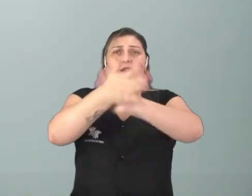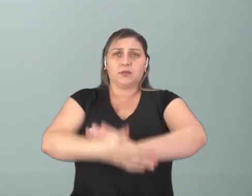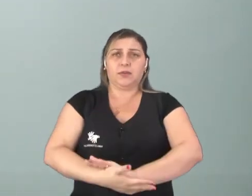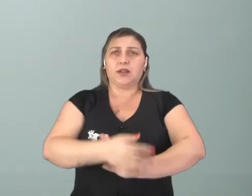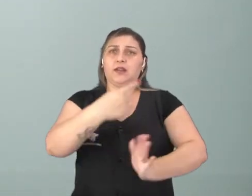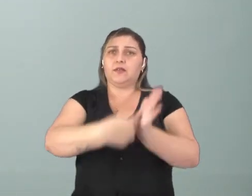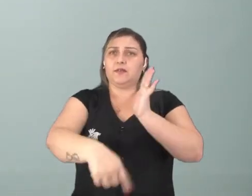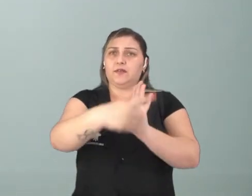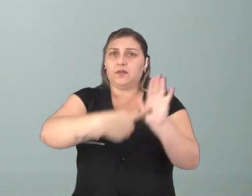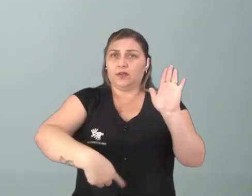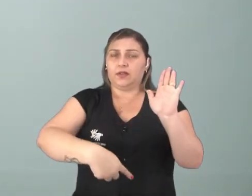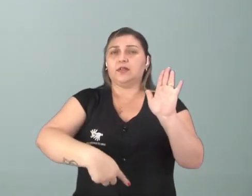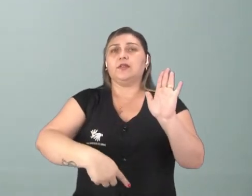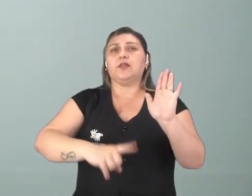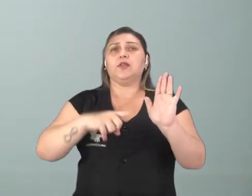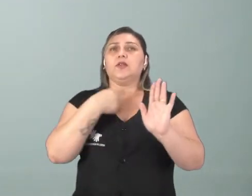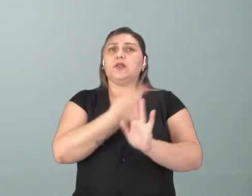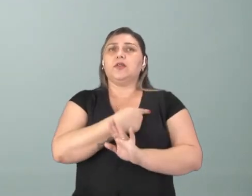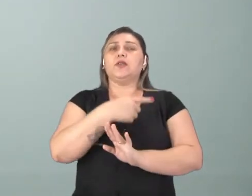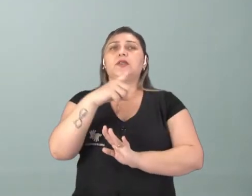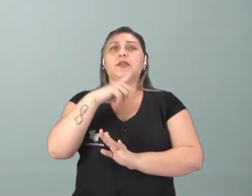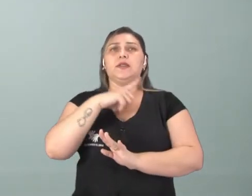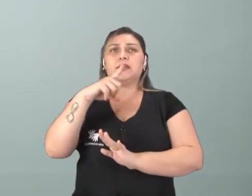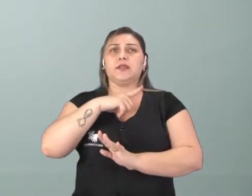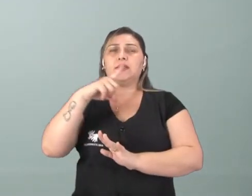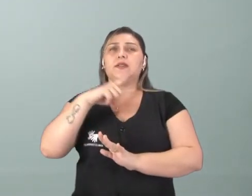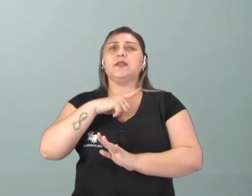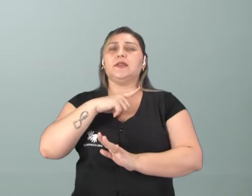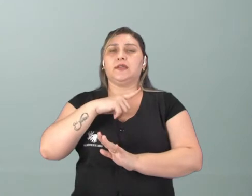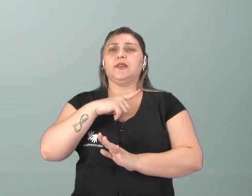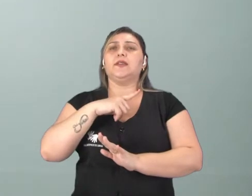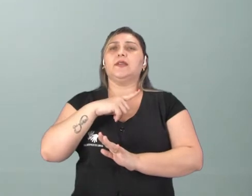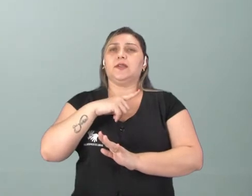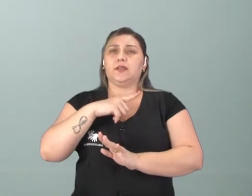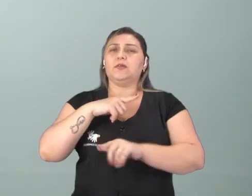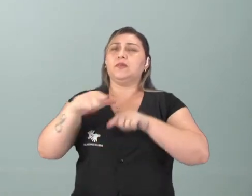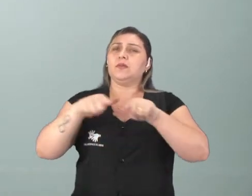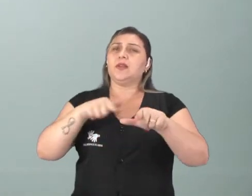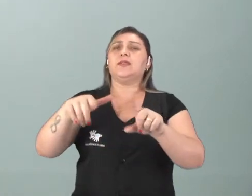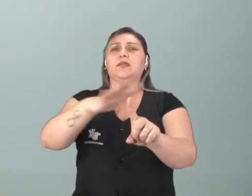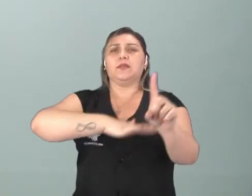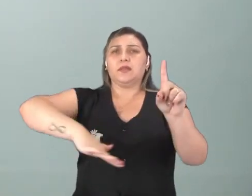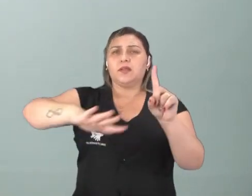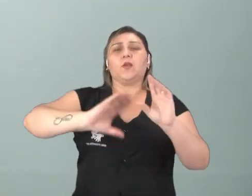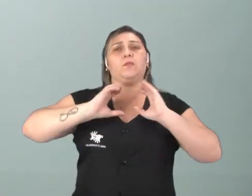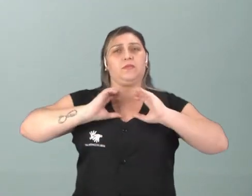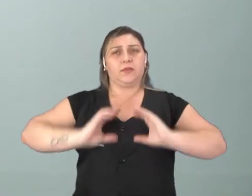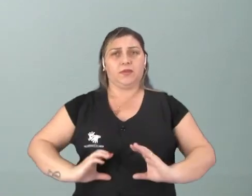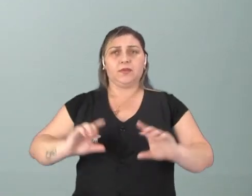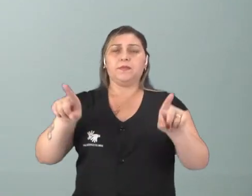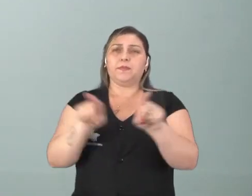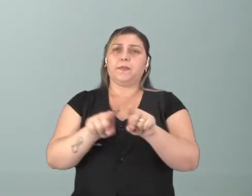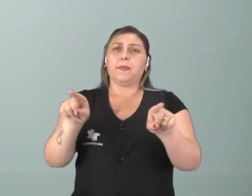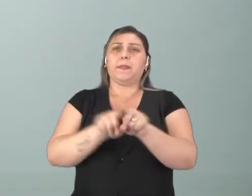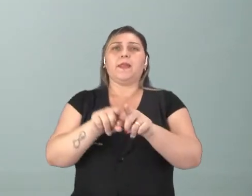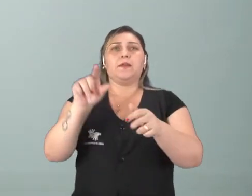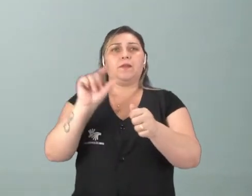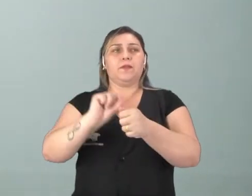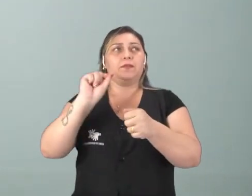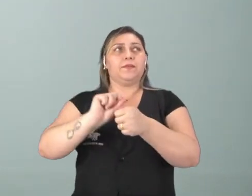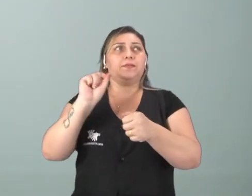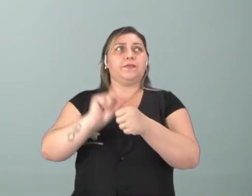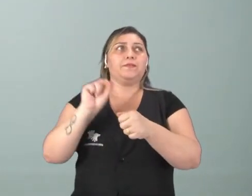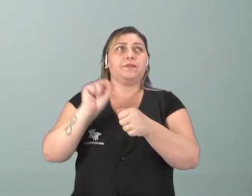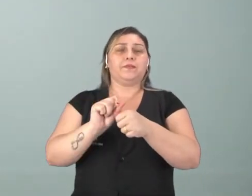violados. Então, a gente tem um trabalho muito grande como sociedade, como cidadãos, de fazer com que